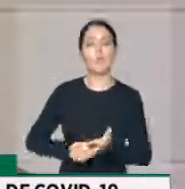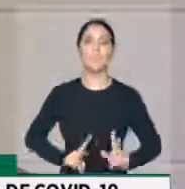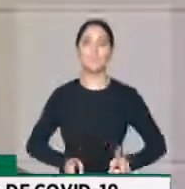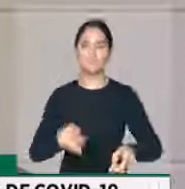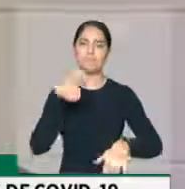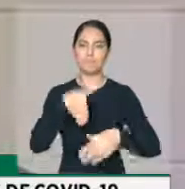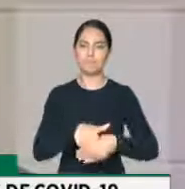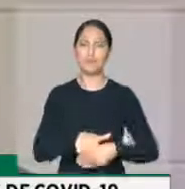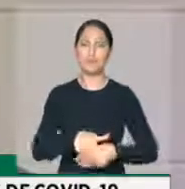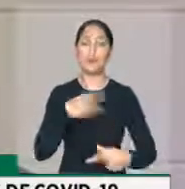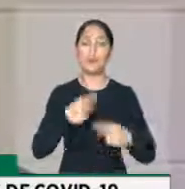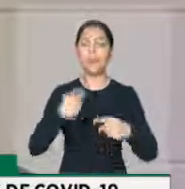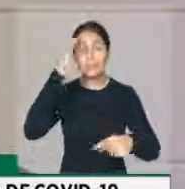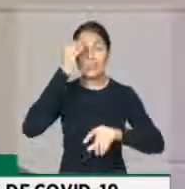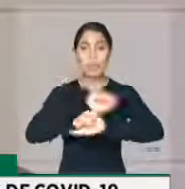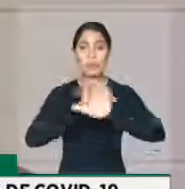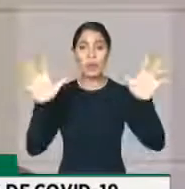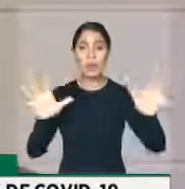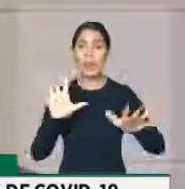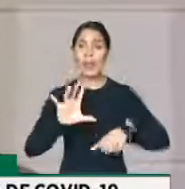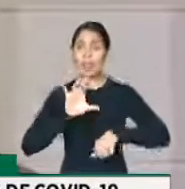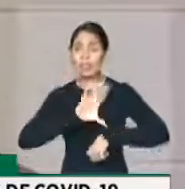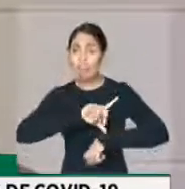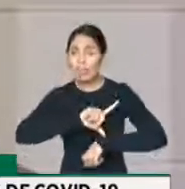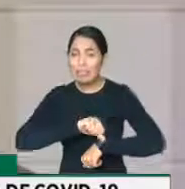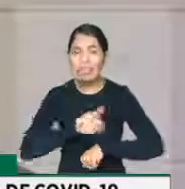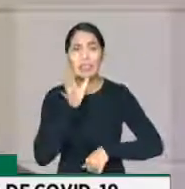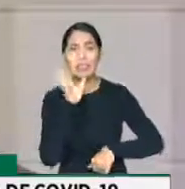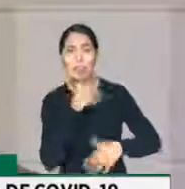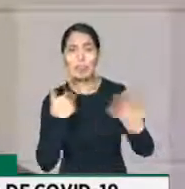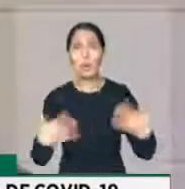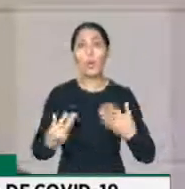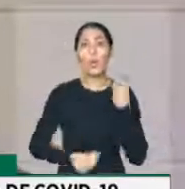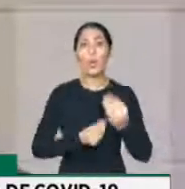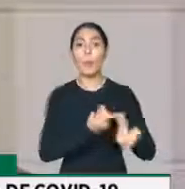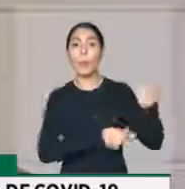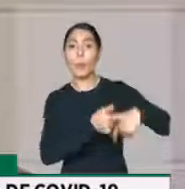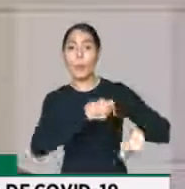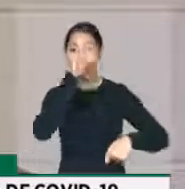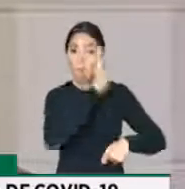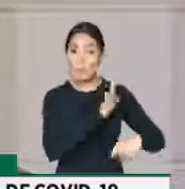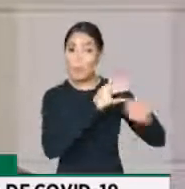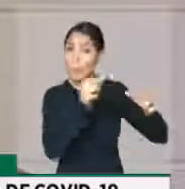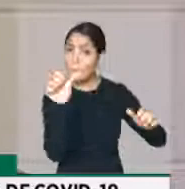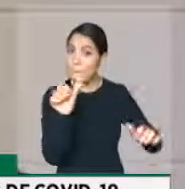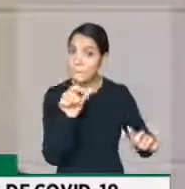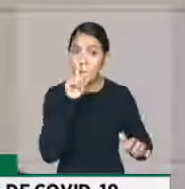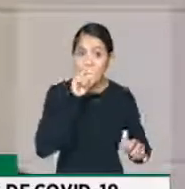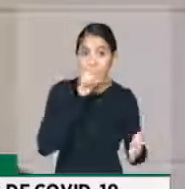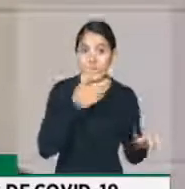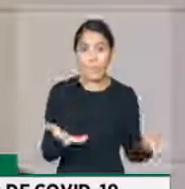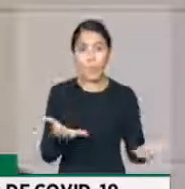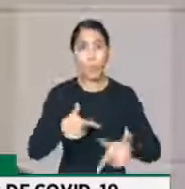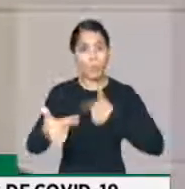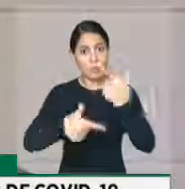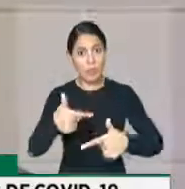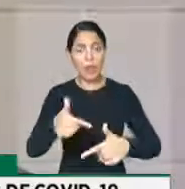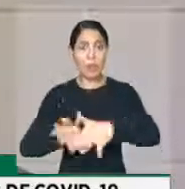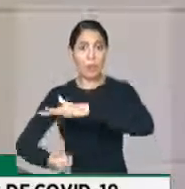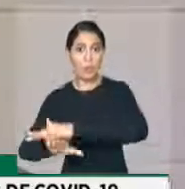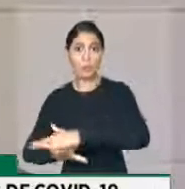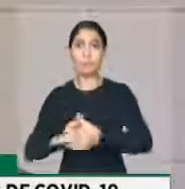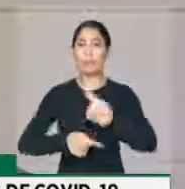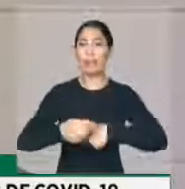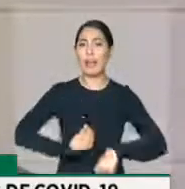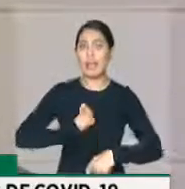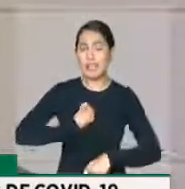a votação, porque entendemos que atrasar. Isso também pode colocar em risco a economia, as empresas, os empregos e, portanto, a